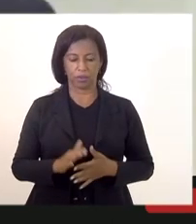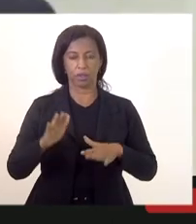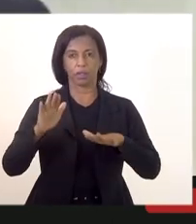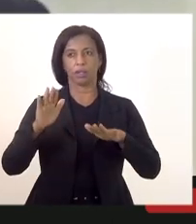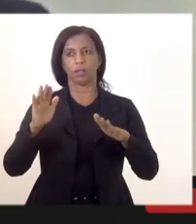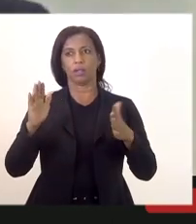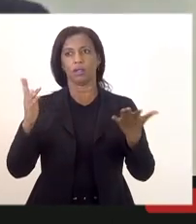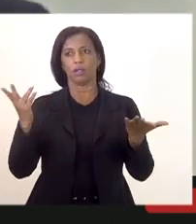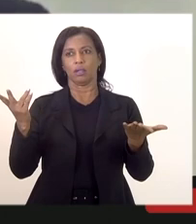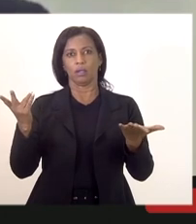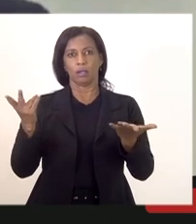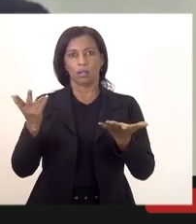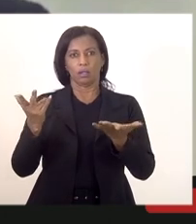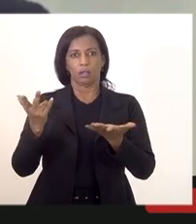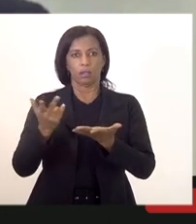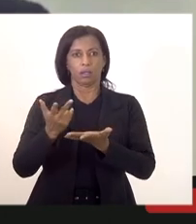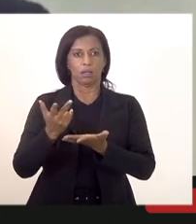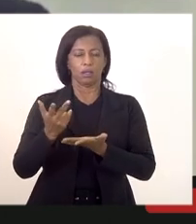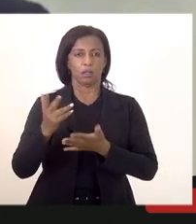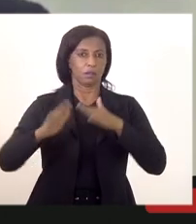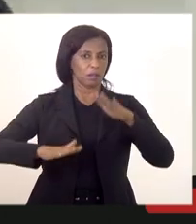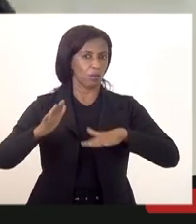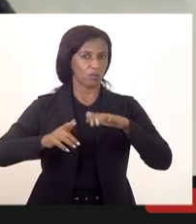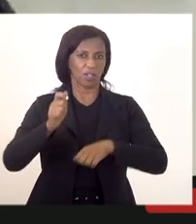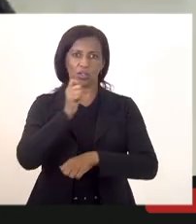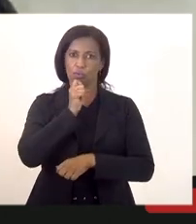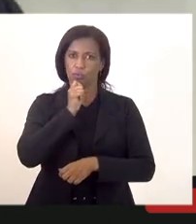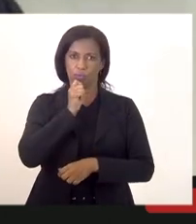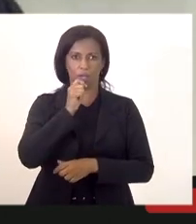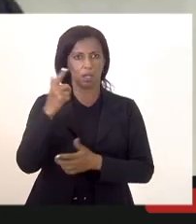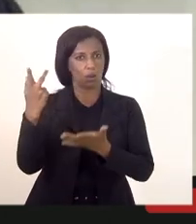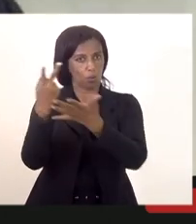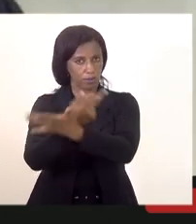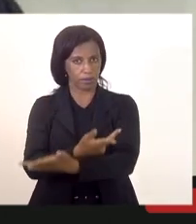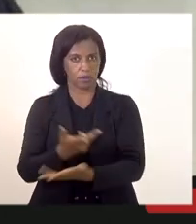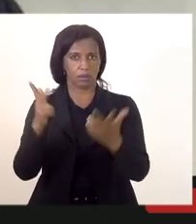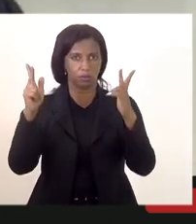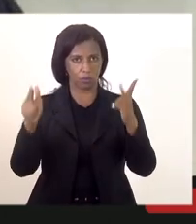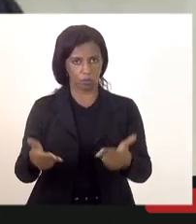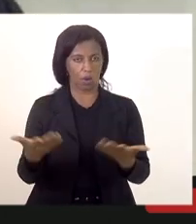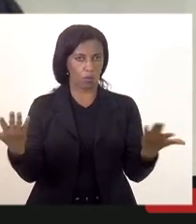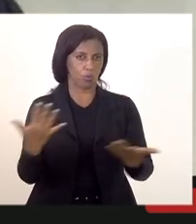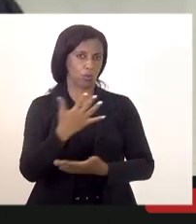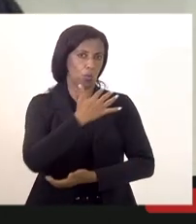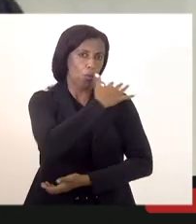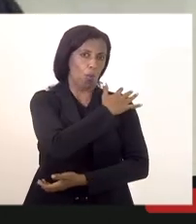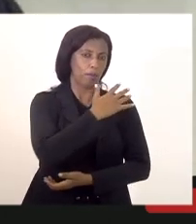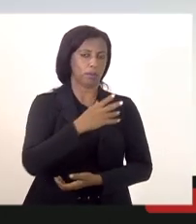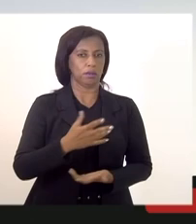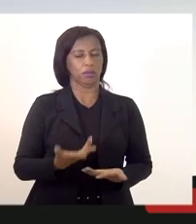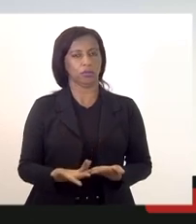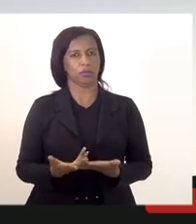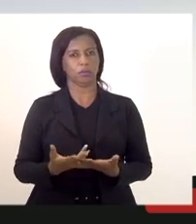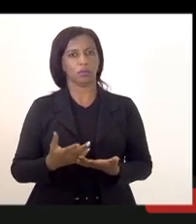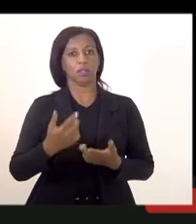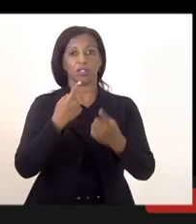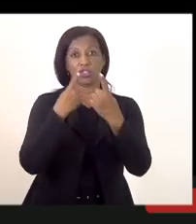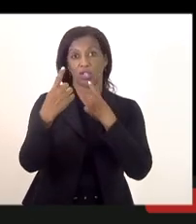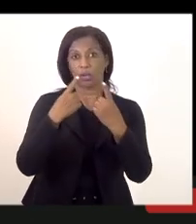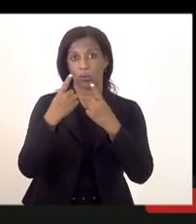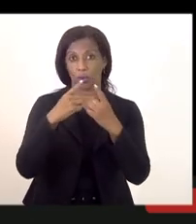tenha acontecido o que está acontecendo hoje da gente ter um comandante de uma força eu agradeço dialogando e tal